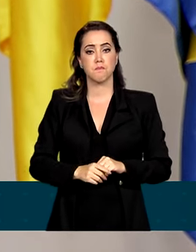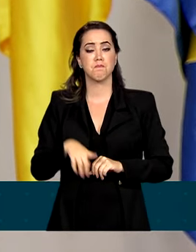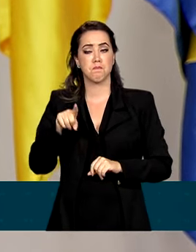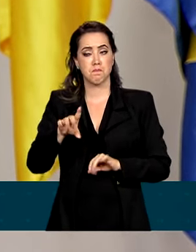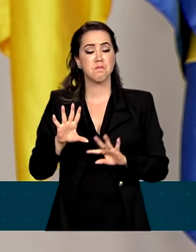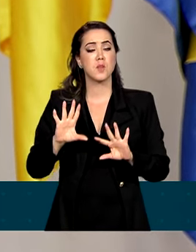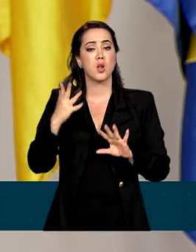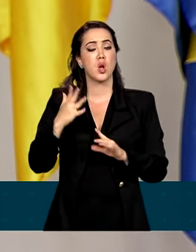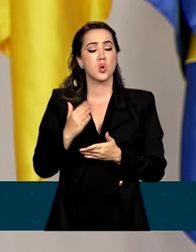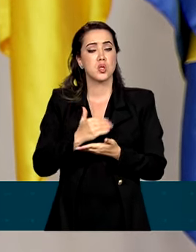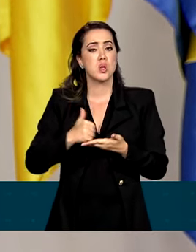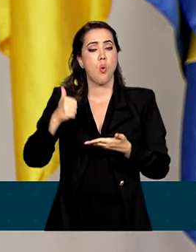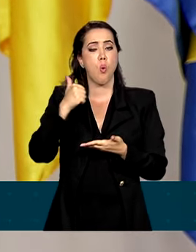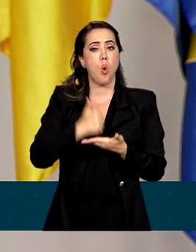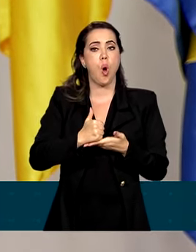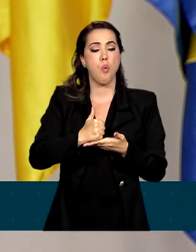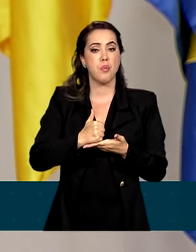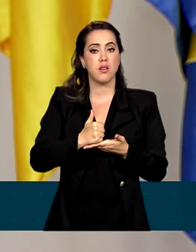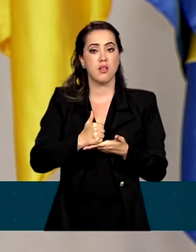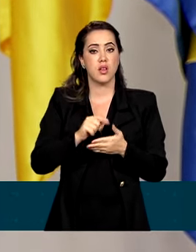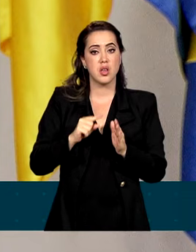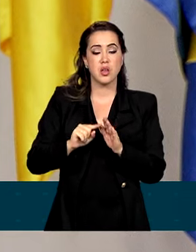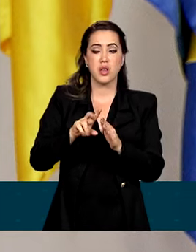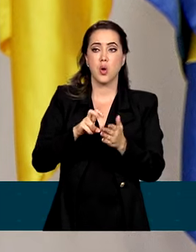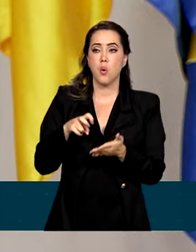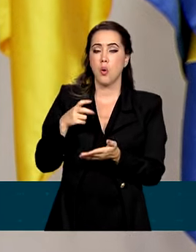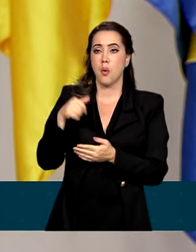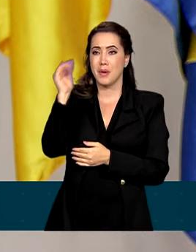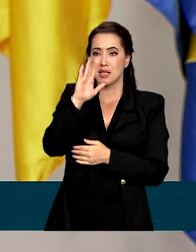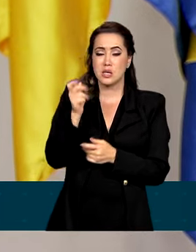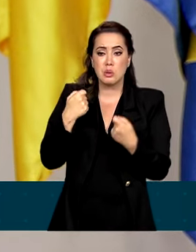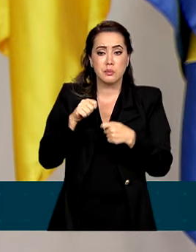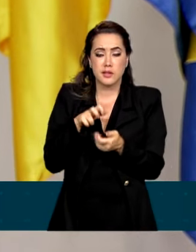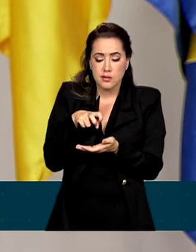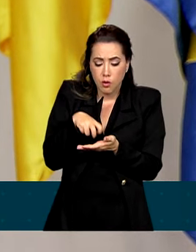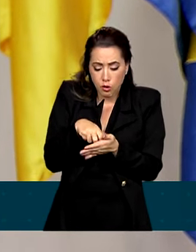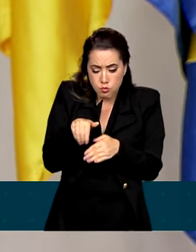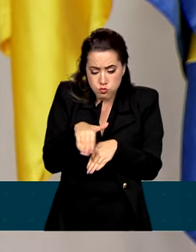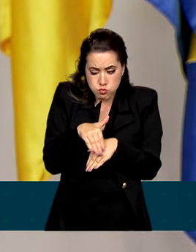um golpe que colocou o Brasil de joelhos perante nações estrangeiras.